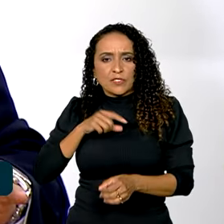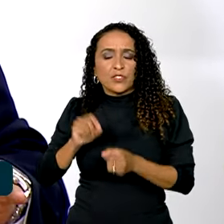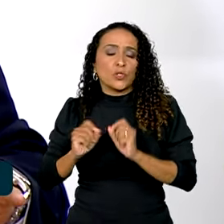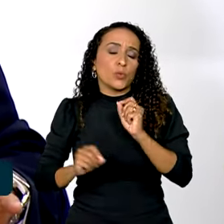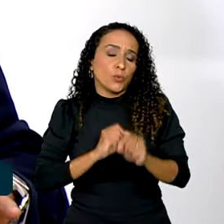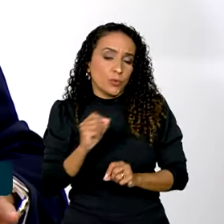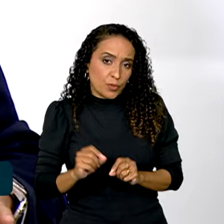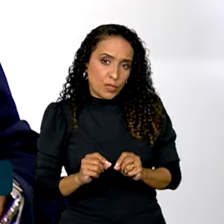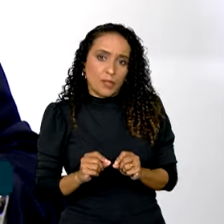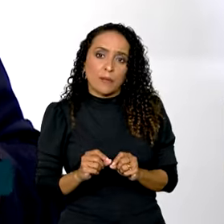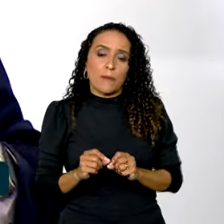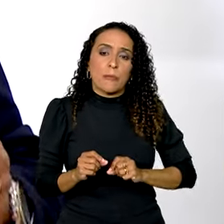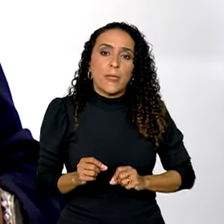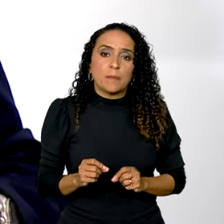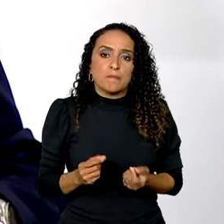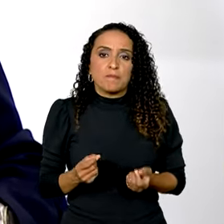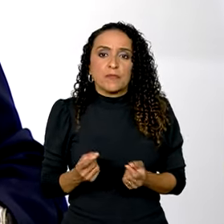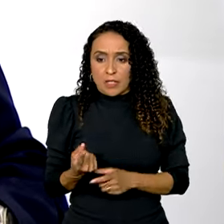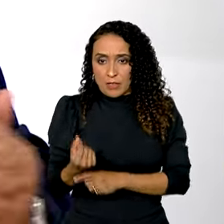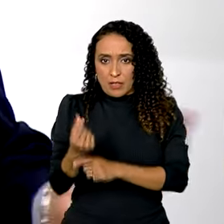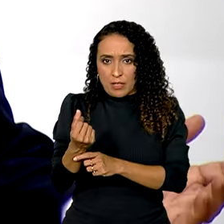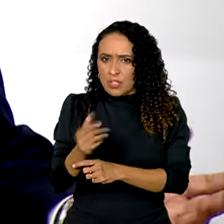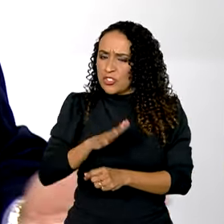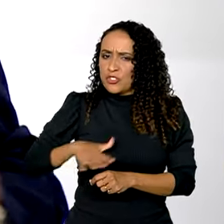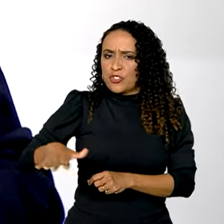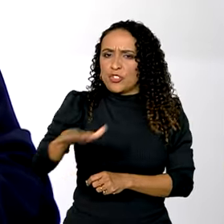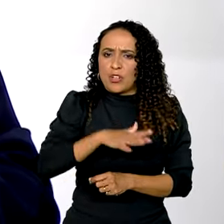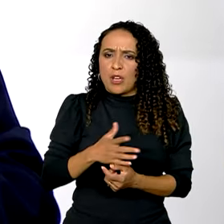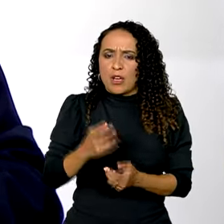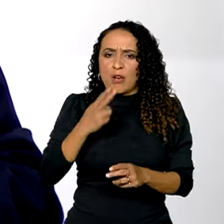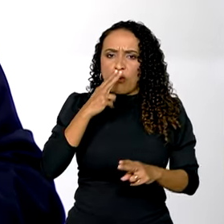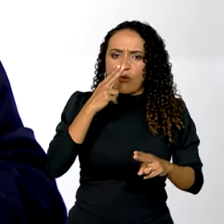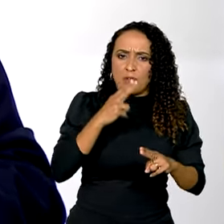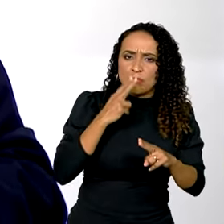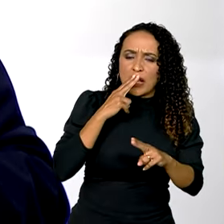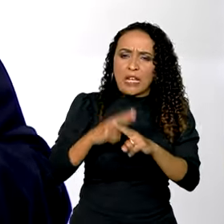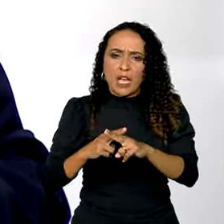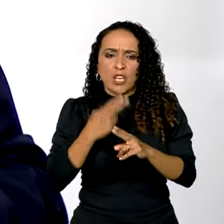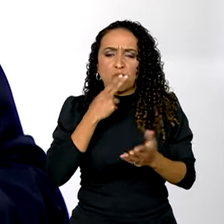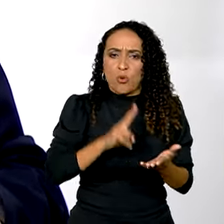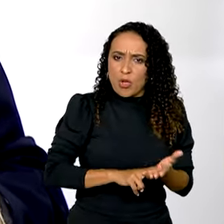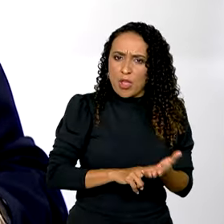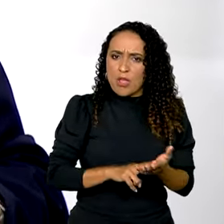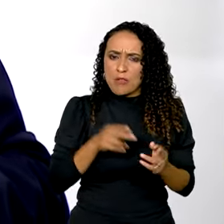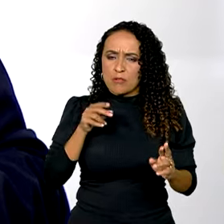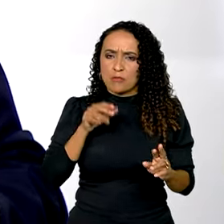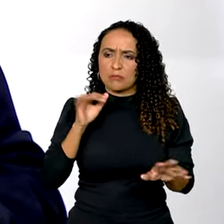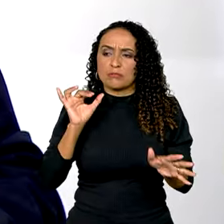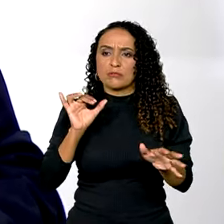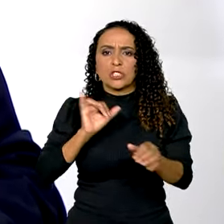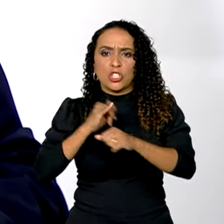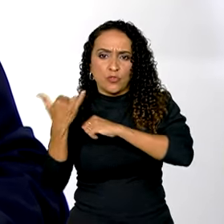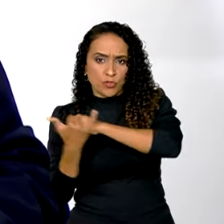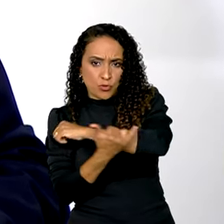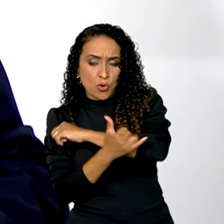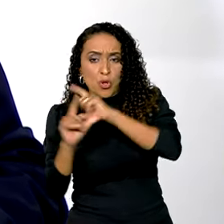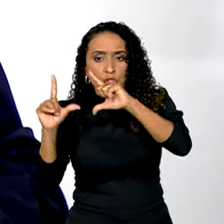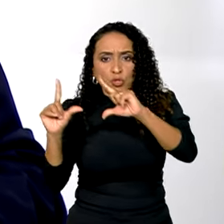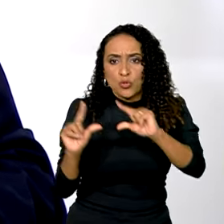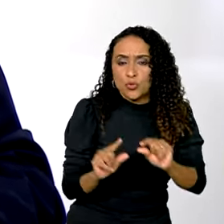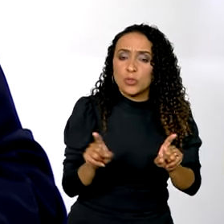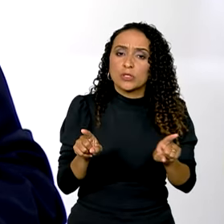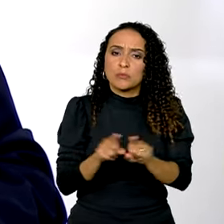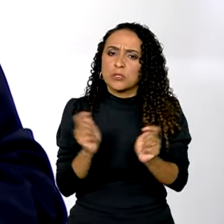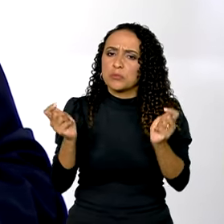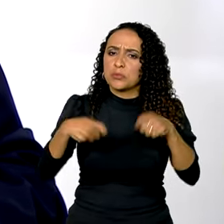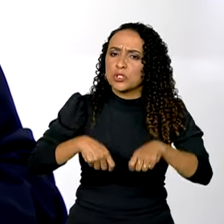com que o custo, de uma maneira geral, tanto dos Correios quanto da Caixa, do ponto de vista de infraestrutura, ele se reduza e